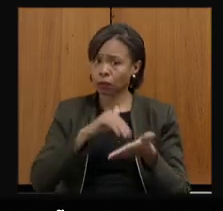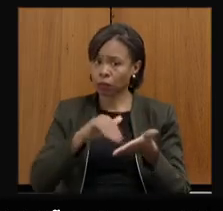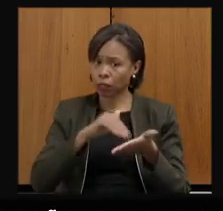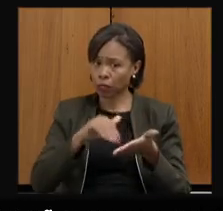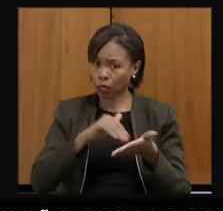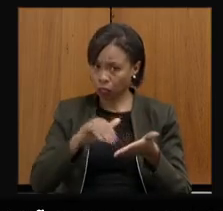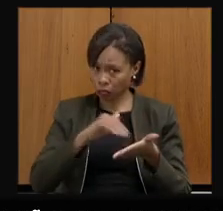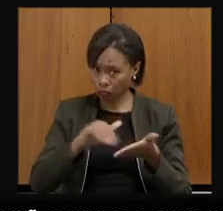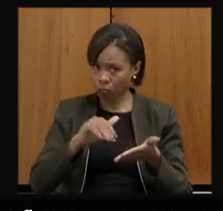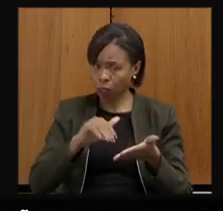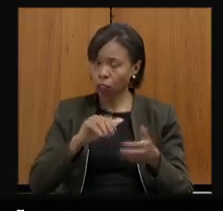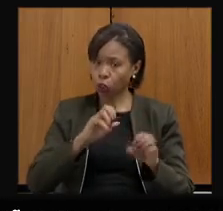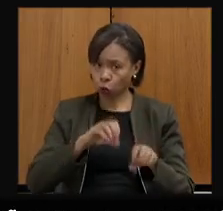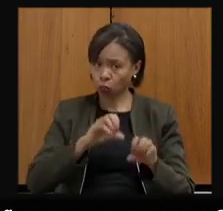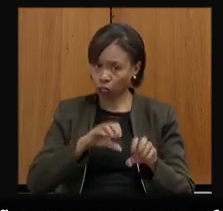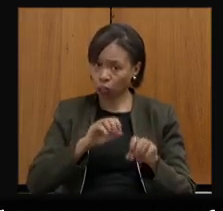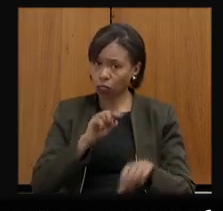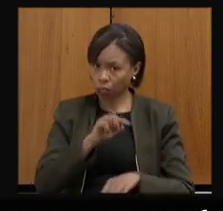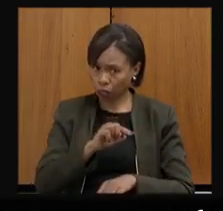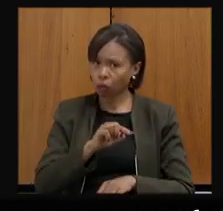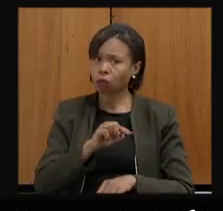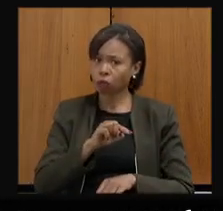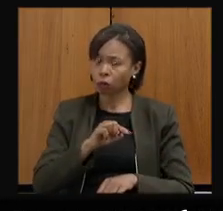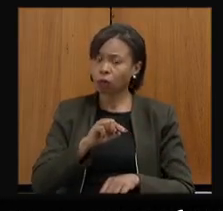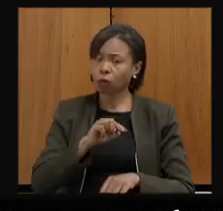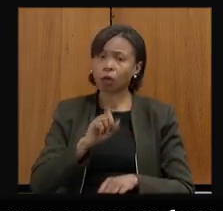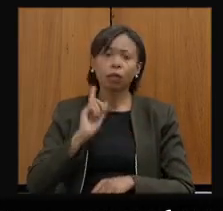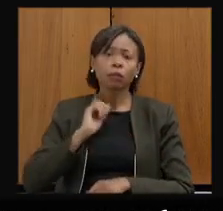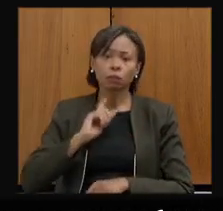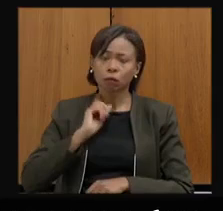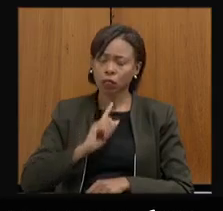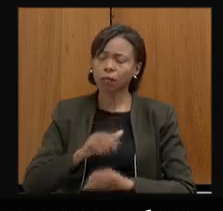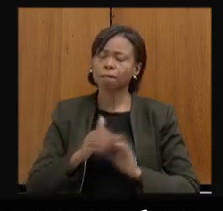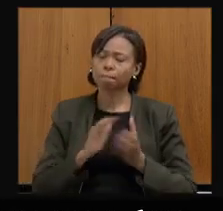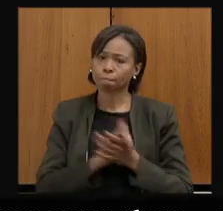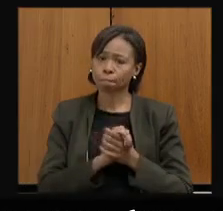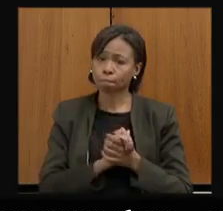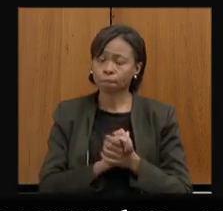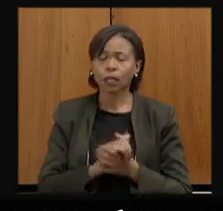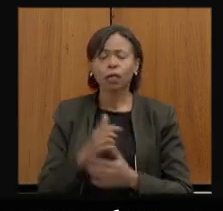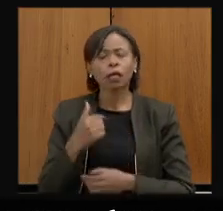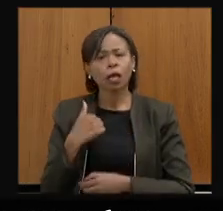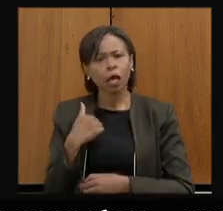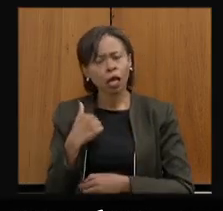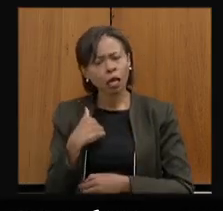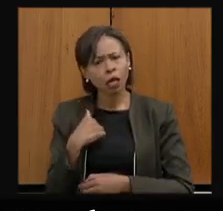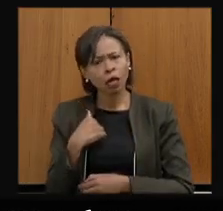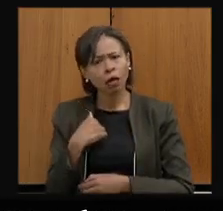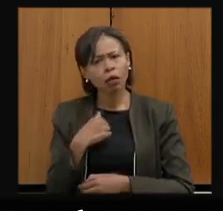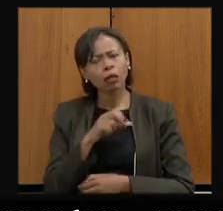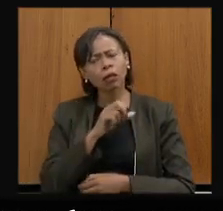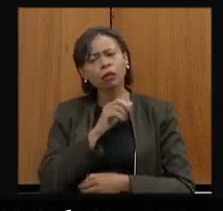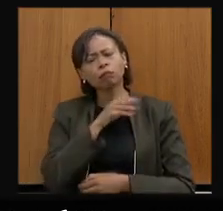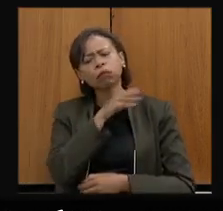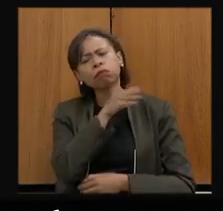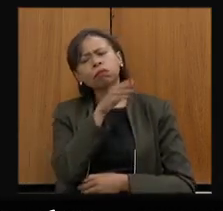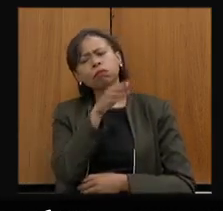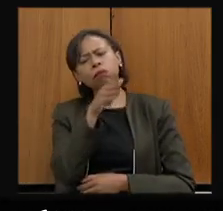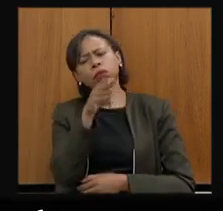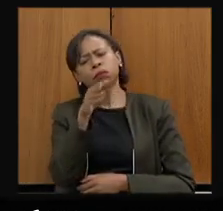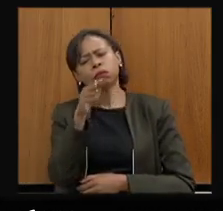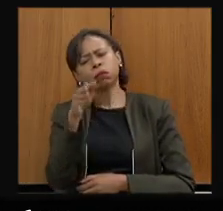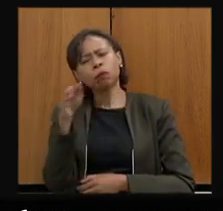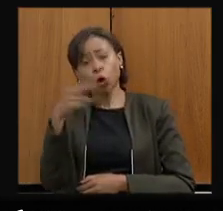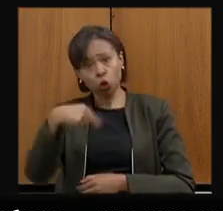Educação tem feito em nosso Estado. Eu tenho andado por todos os cantos aqui do Norte de